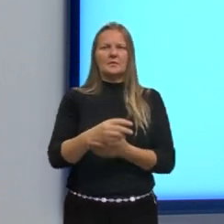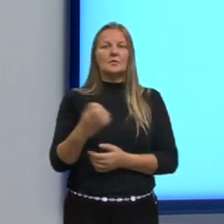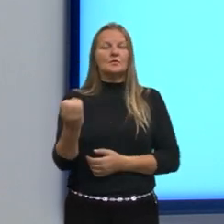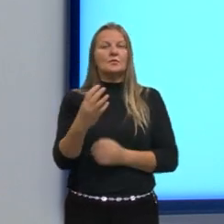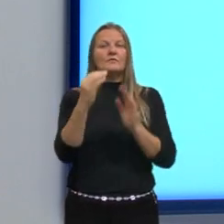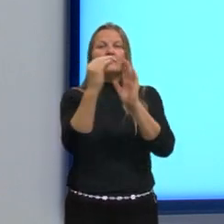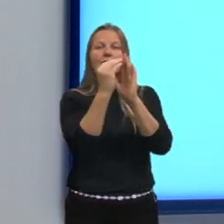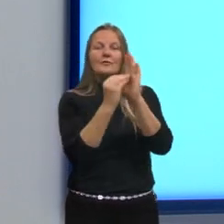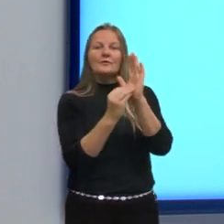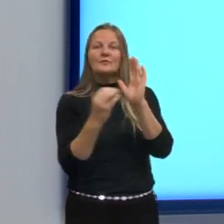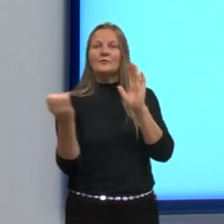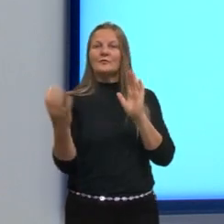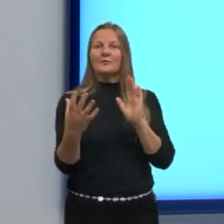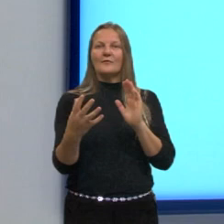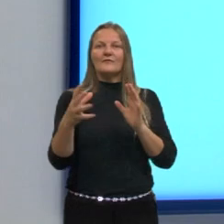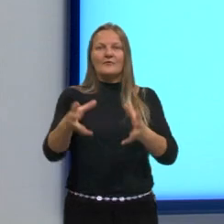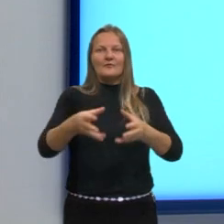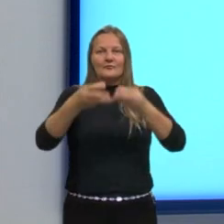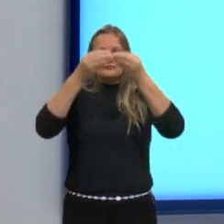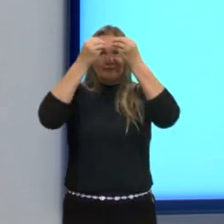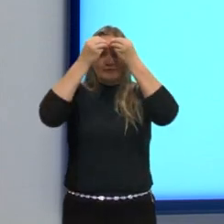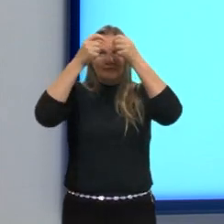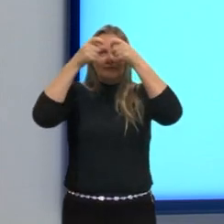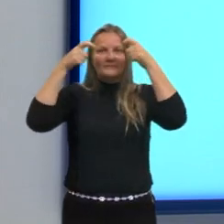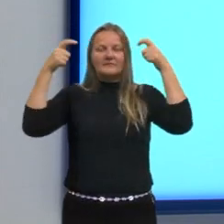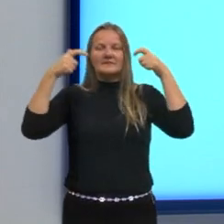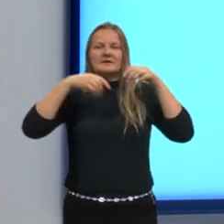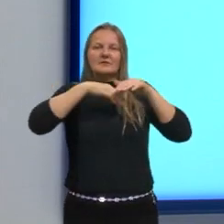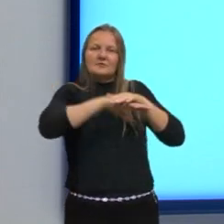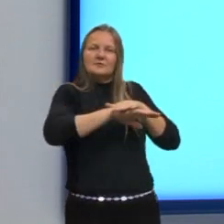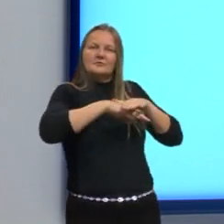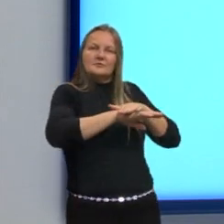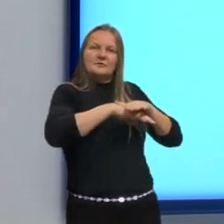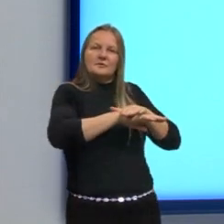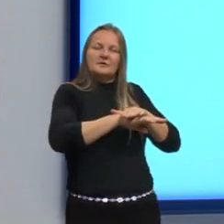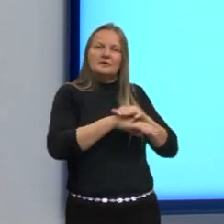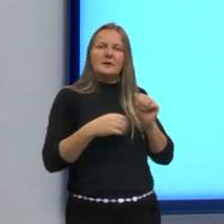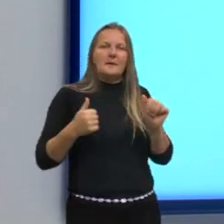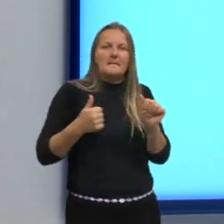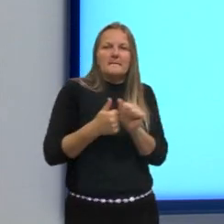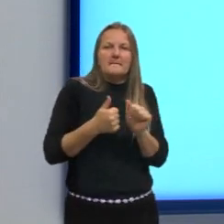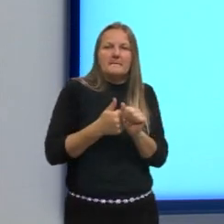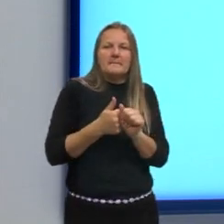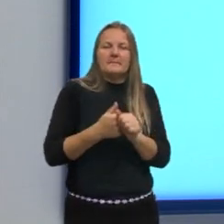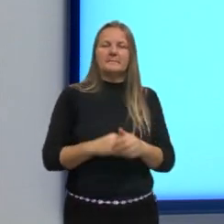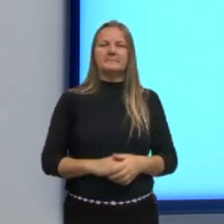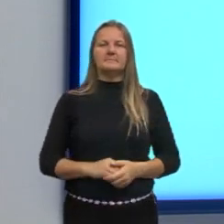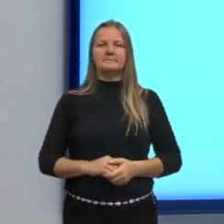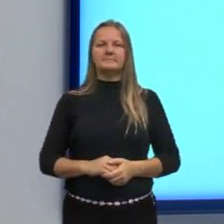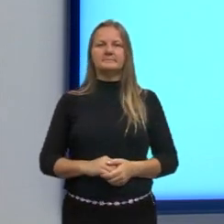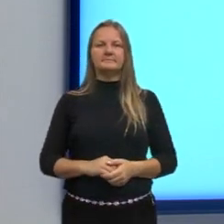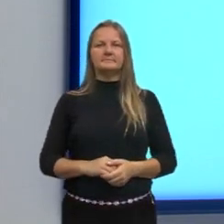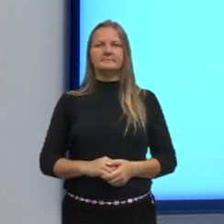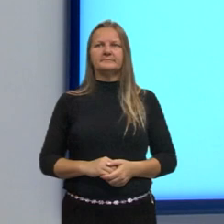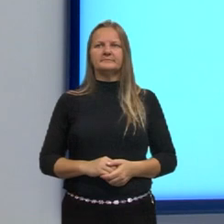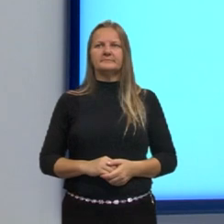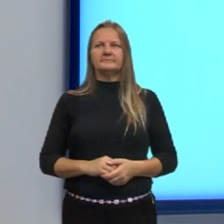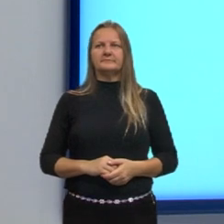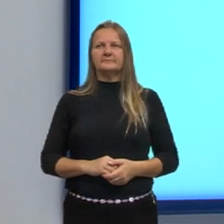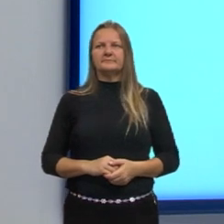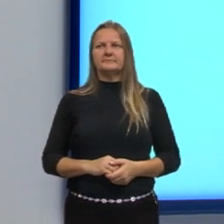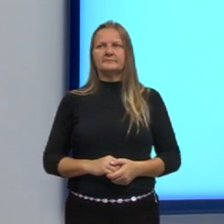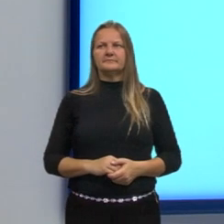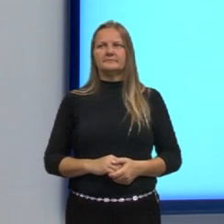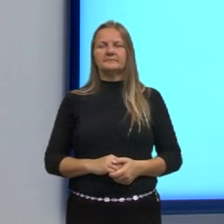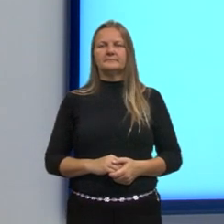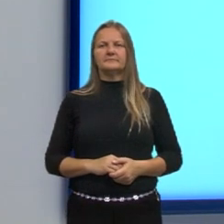conteúdo novo que você adquiriu vai para a memória de curto prazo. Ali na memória